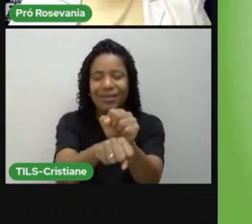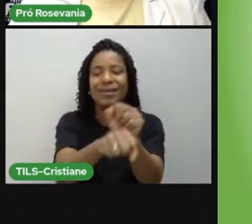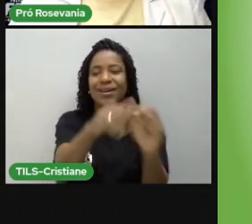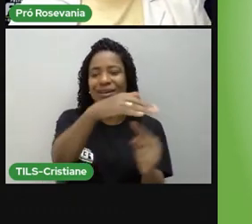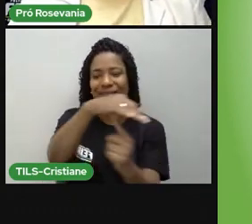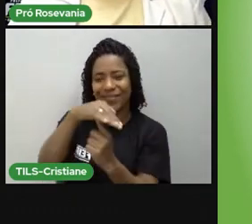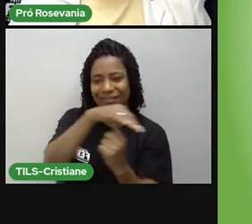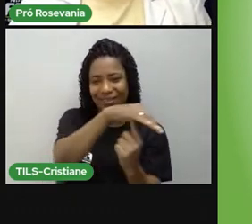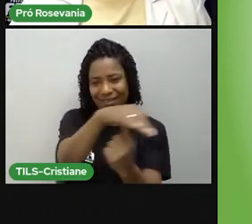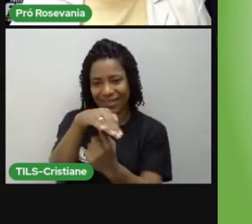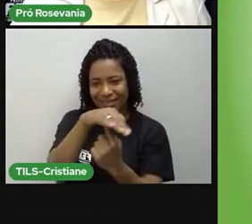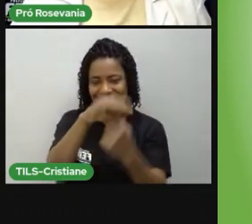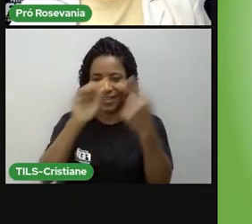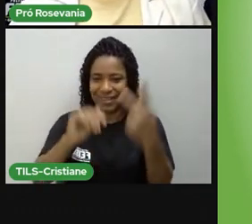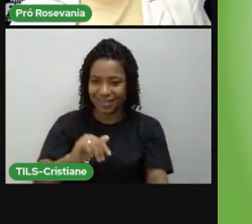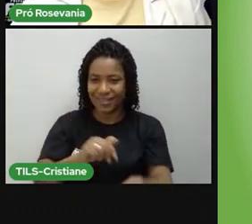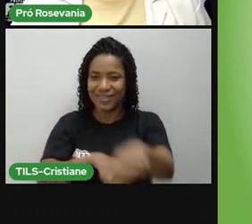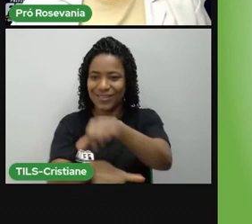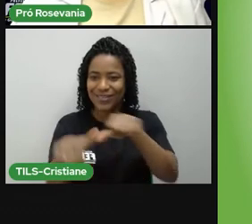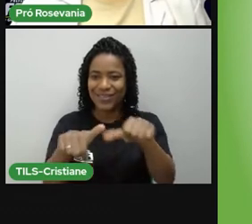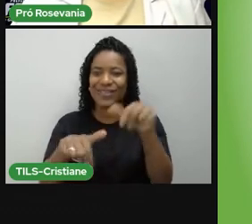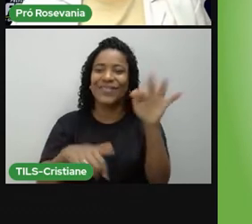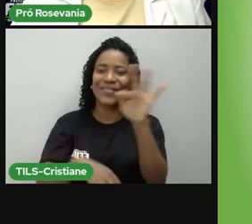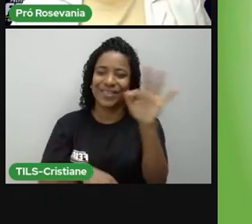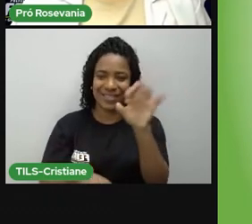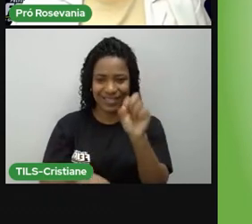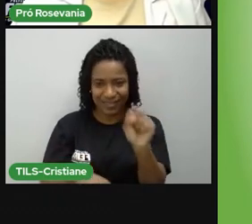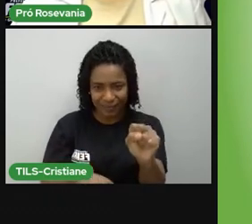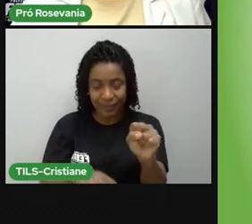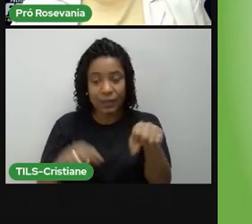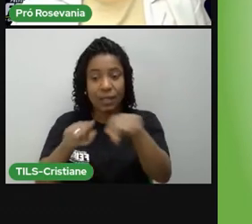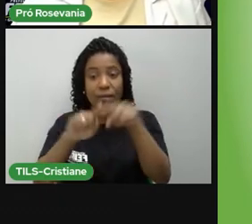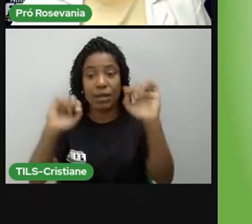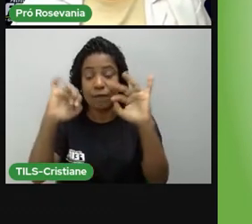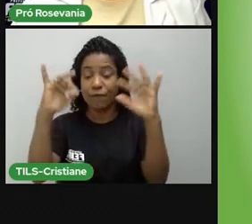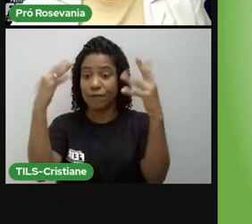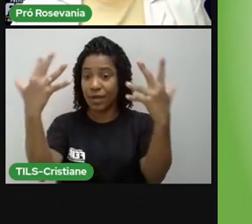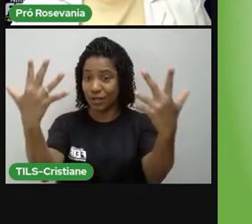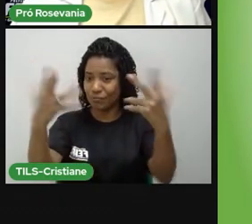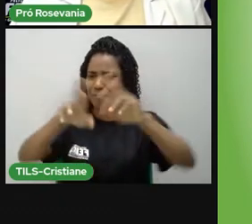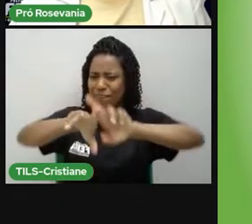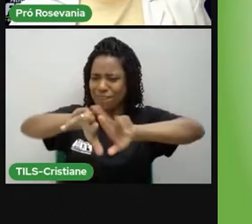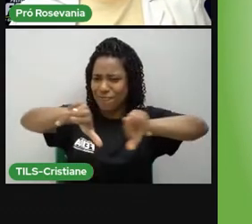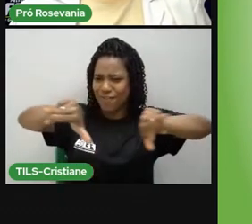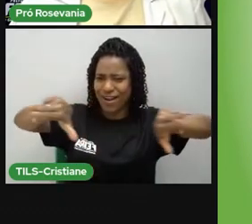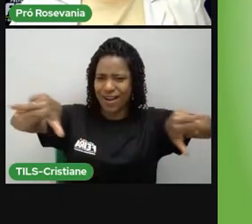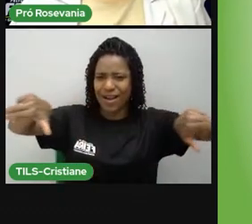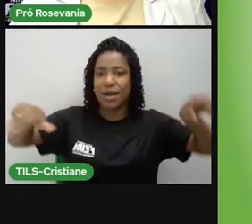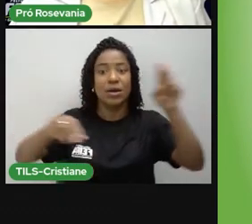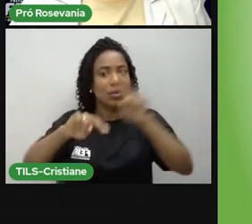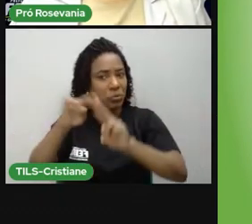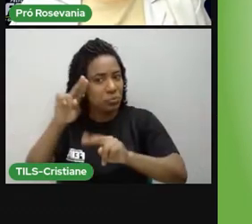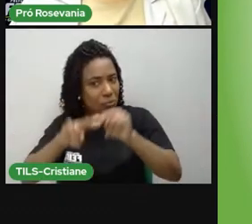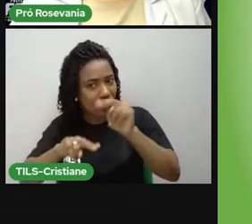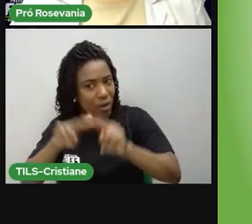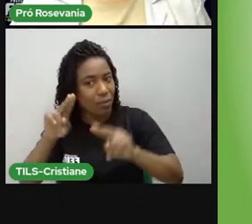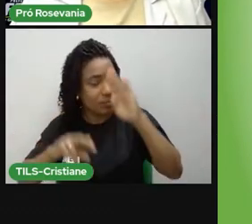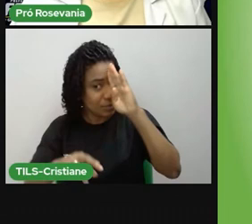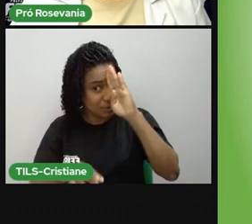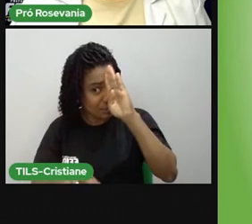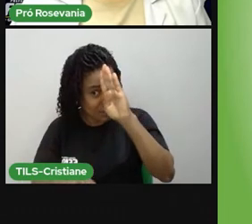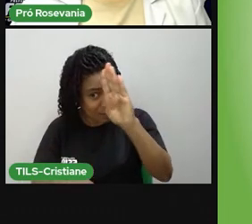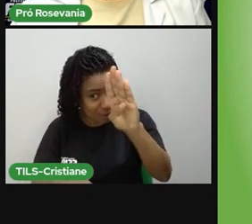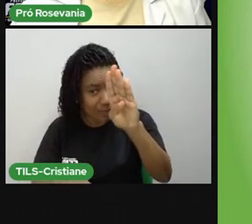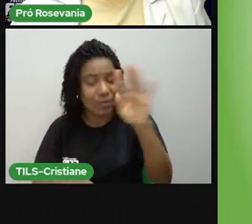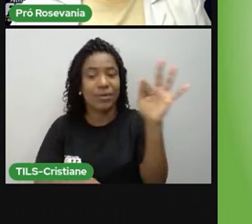história de feira. Tem as festas populares, né, outras festas populares, além de São João, e que é a principal delas, né,